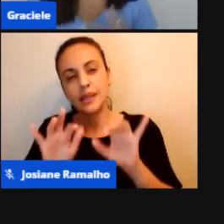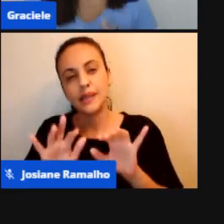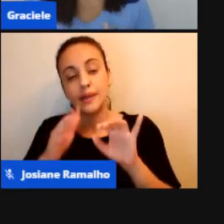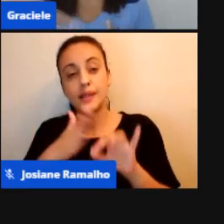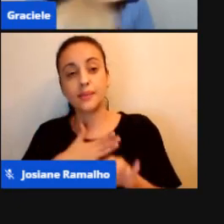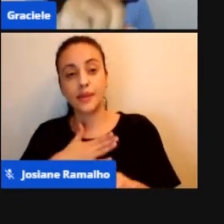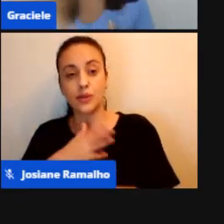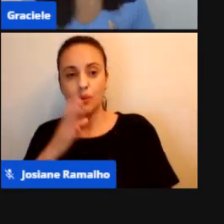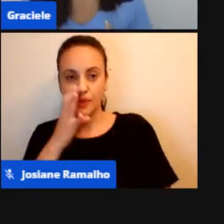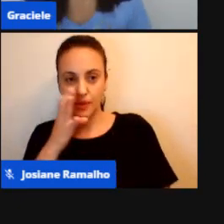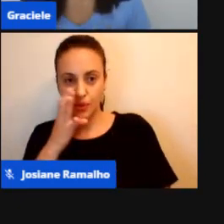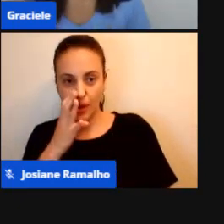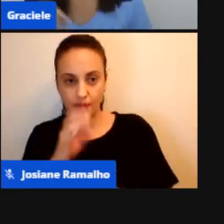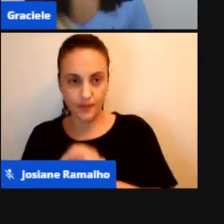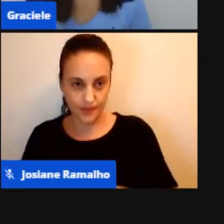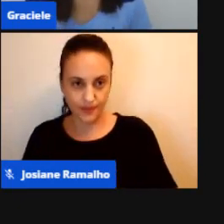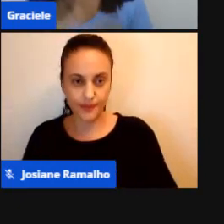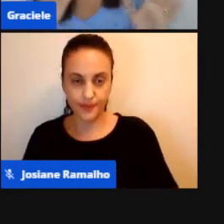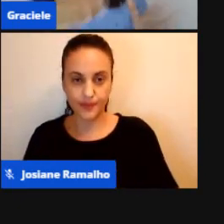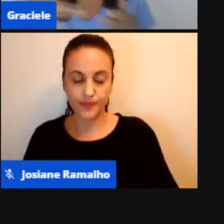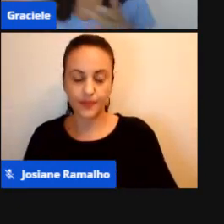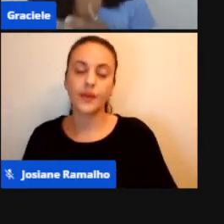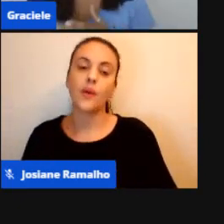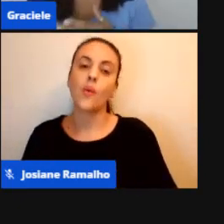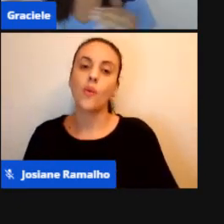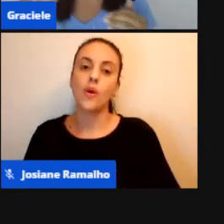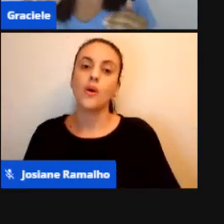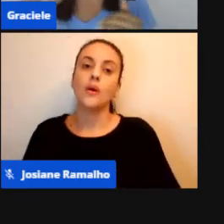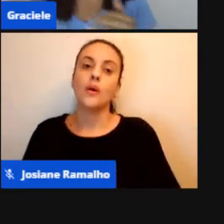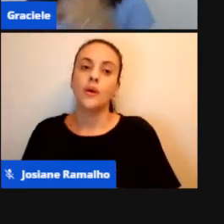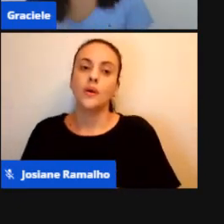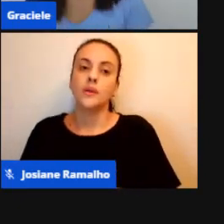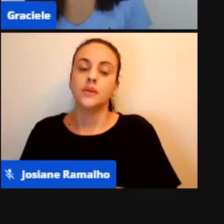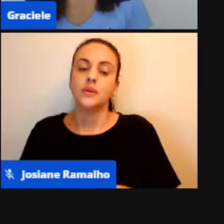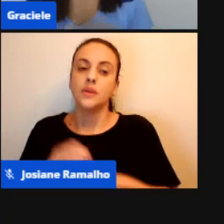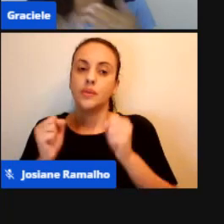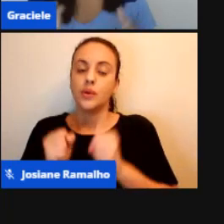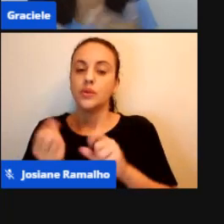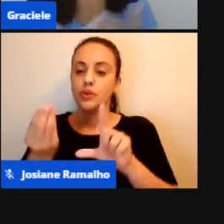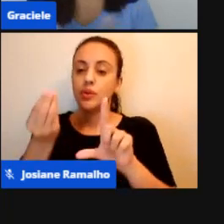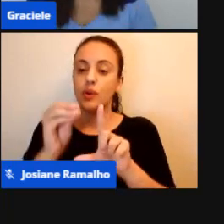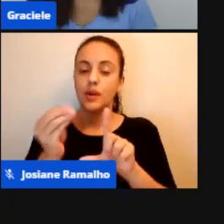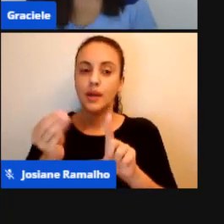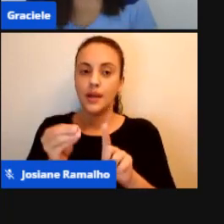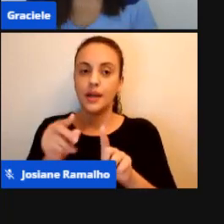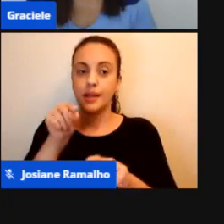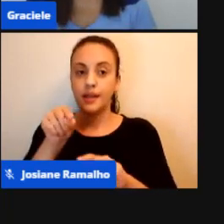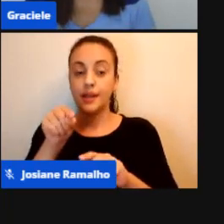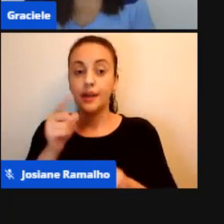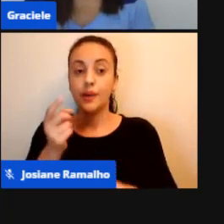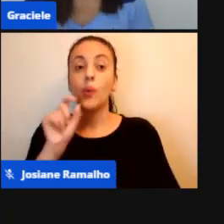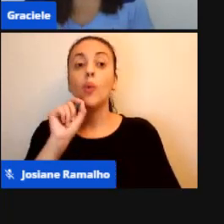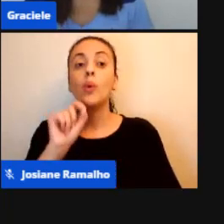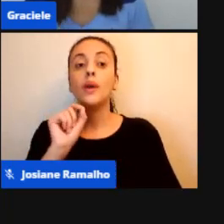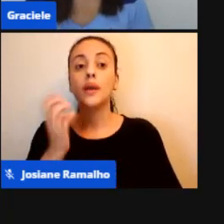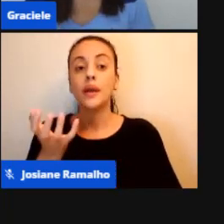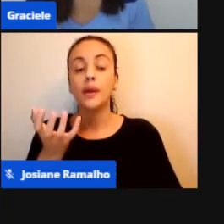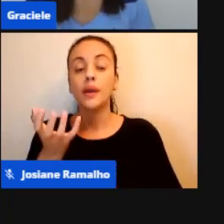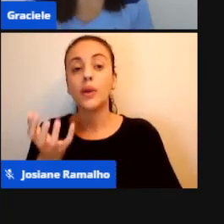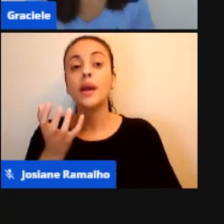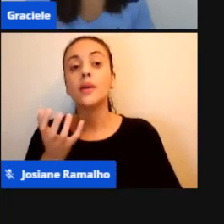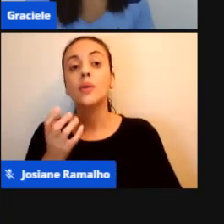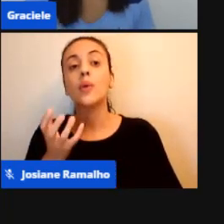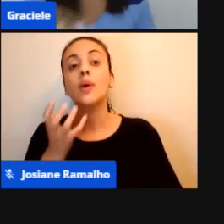tá? Mas eu posso colocar ali naquelas abas de habilidade, aquilo que, não só habilidade, aquilo que eu quero avaliar no meu